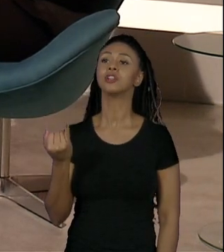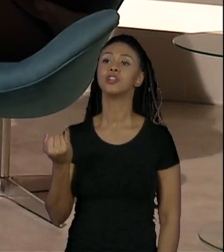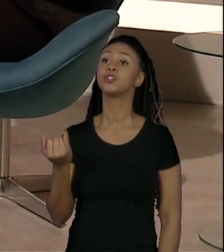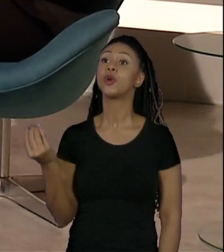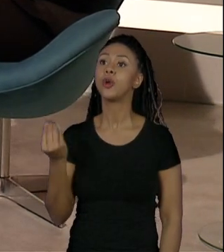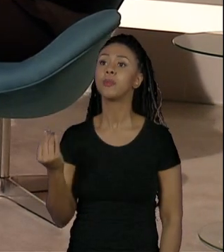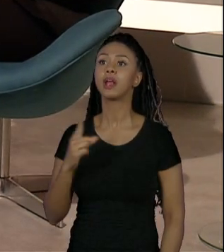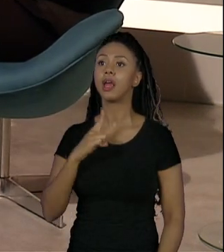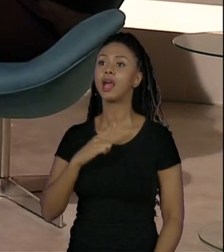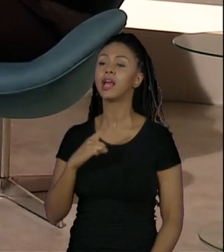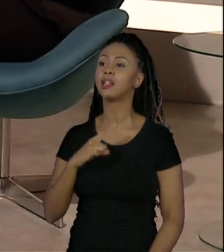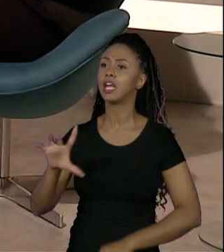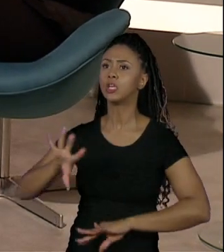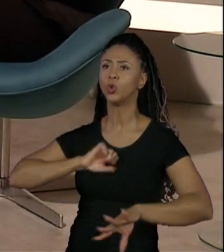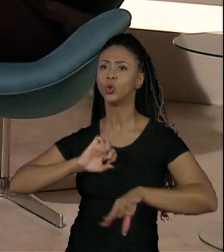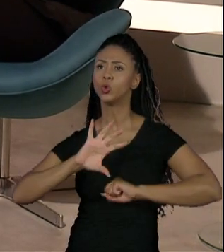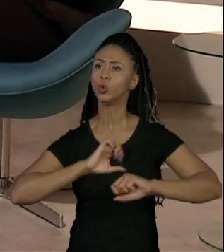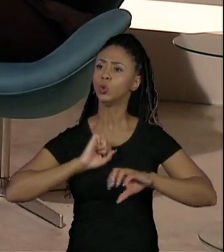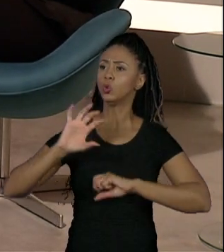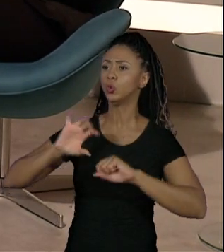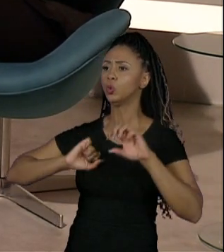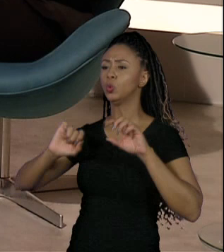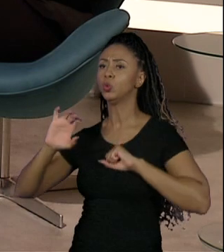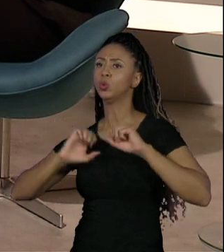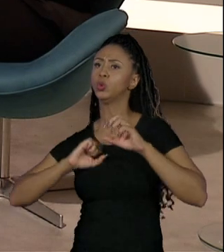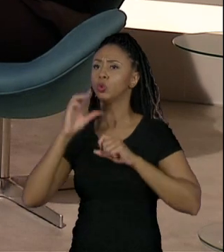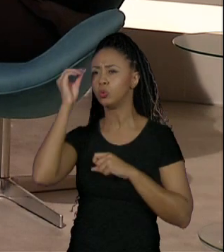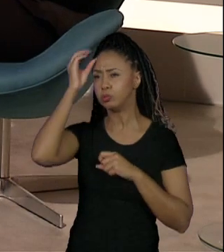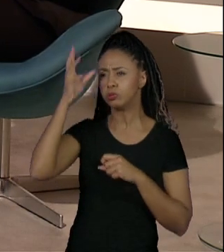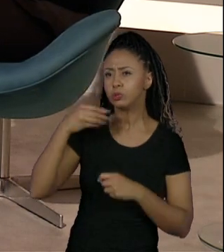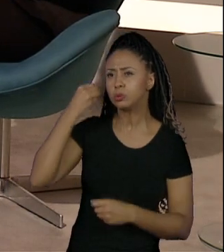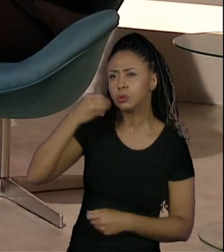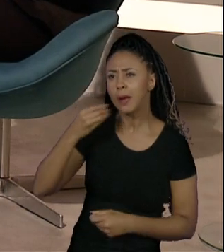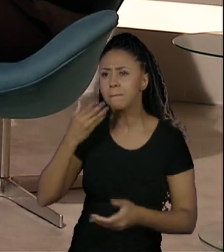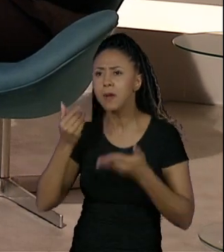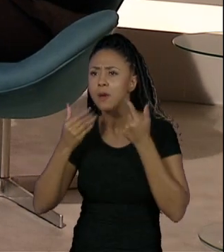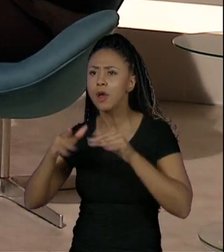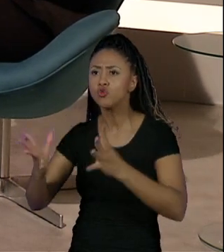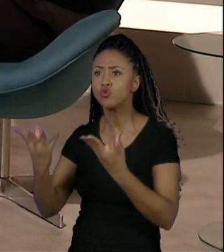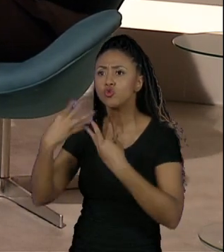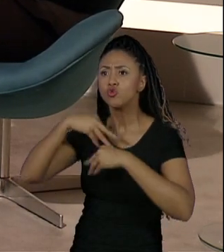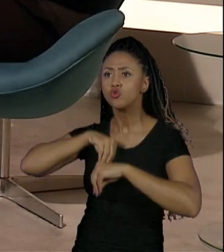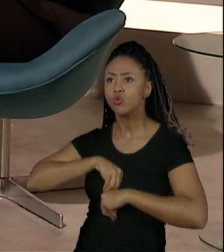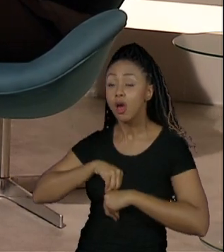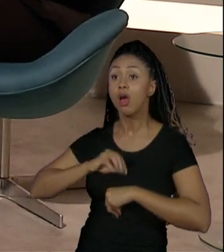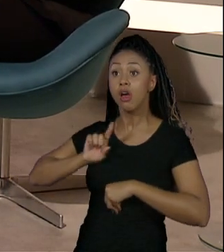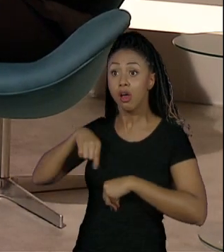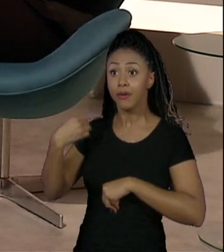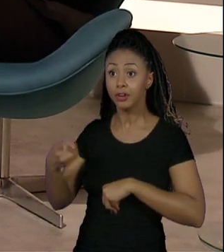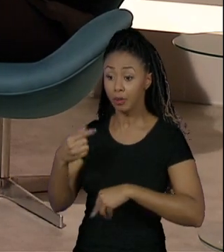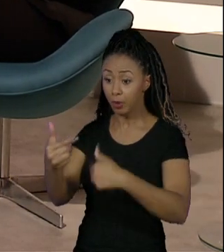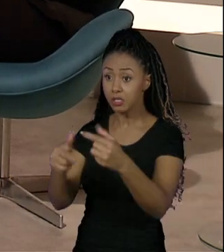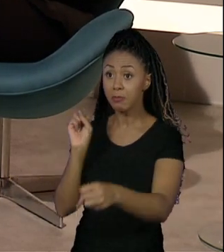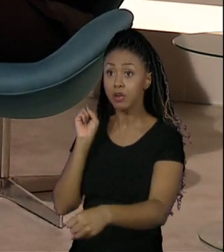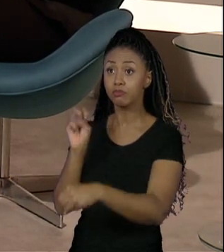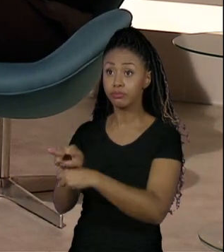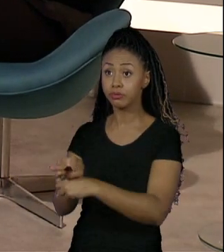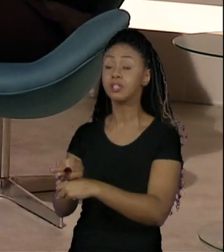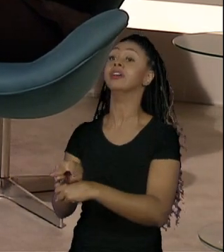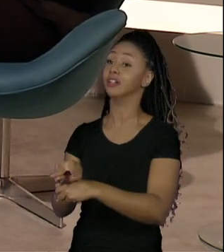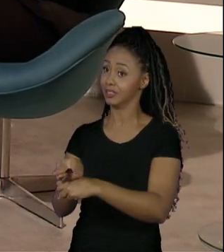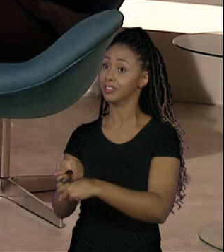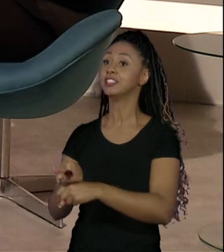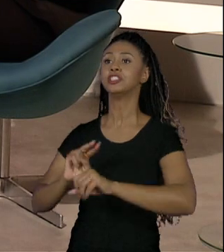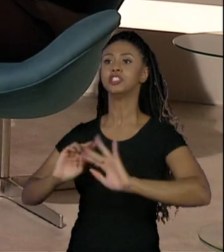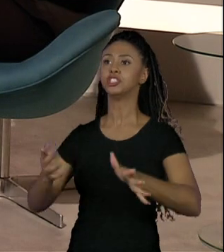enriquecimento, eles vão adquirindo muitas competências para depois poder já adentrar no mercado de trabalho, justamente tendo